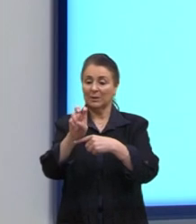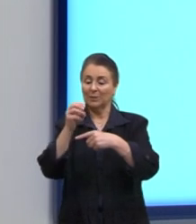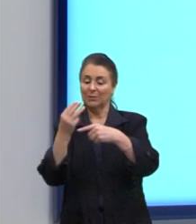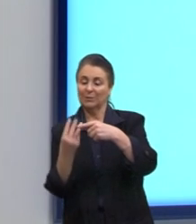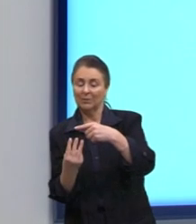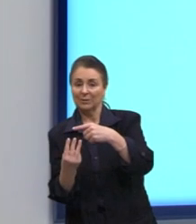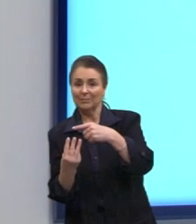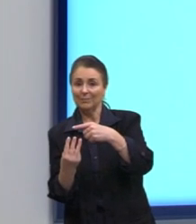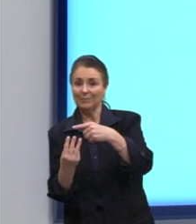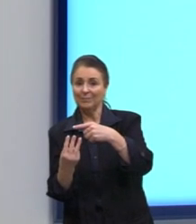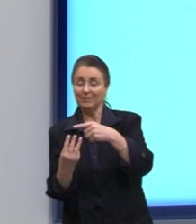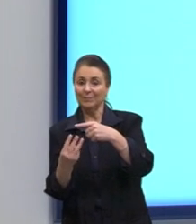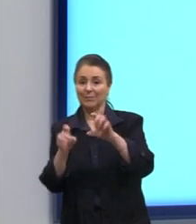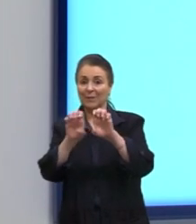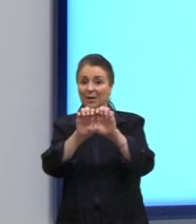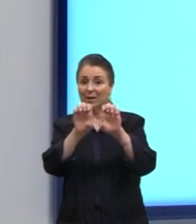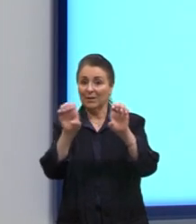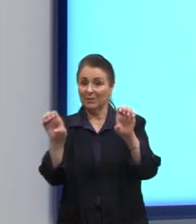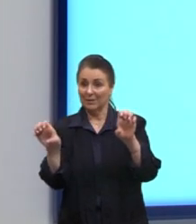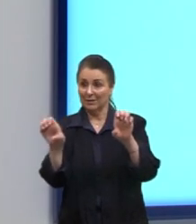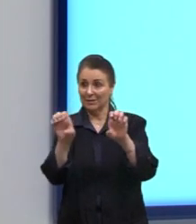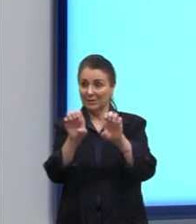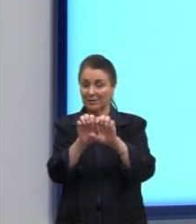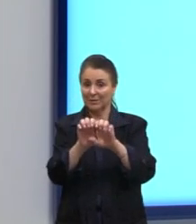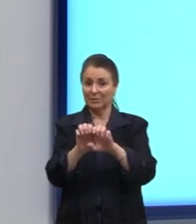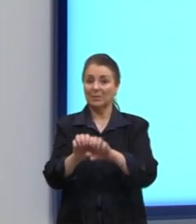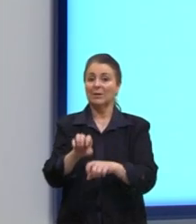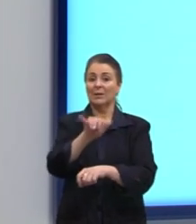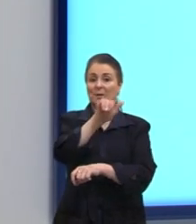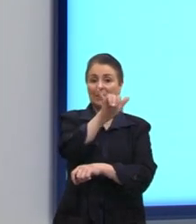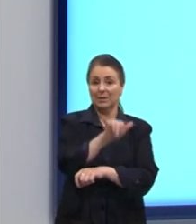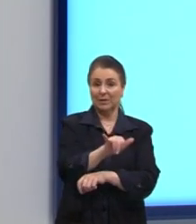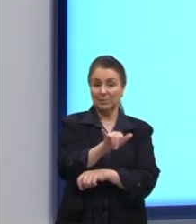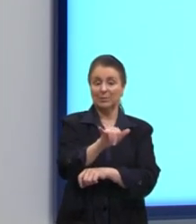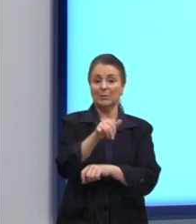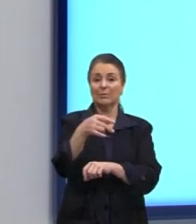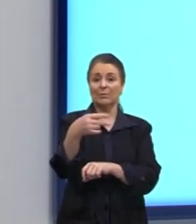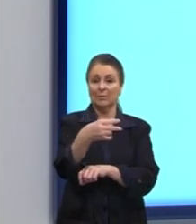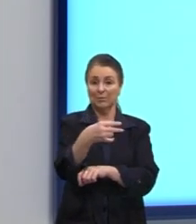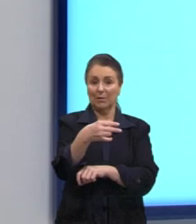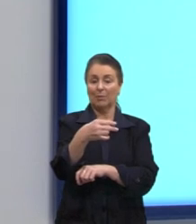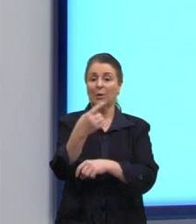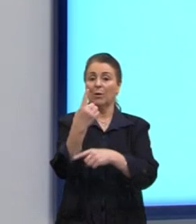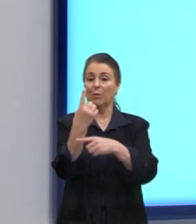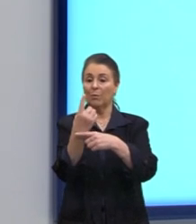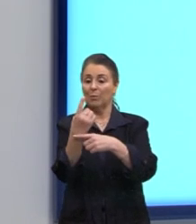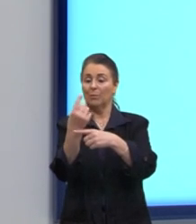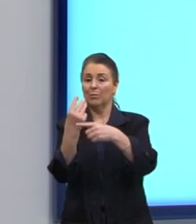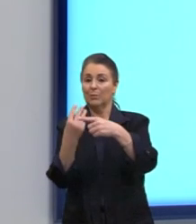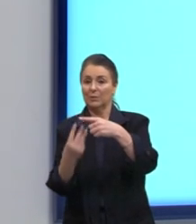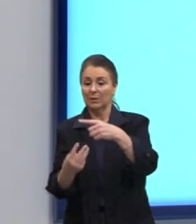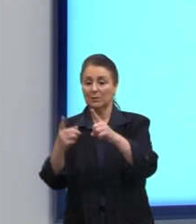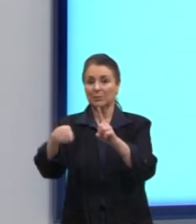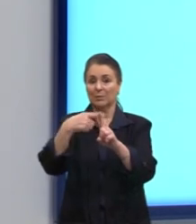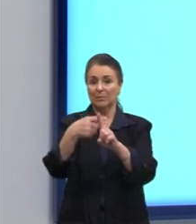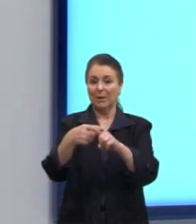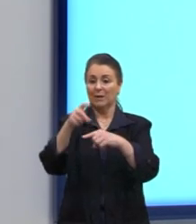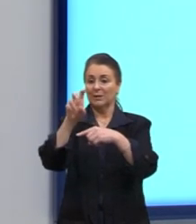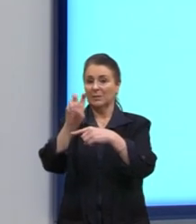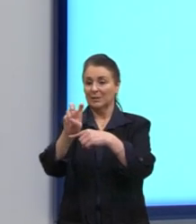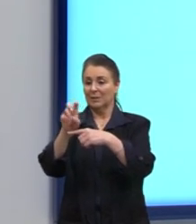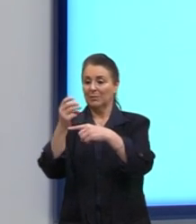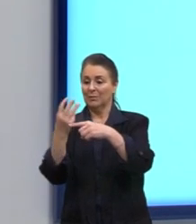então a nossa equação ficaria y é igual a 1 terço de x mais 5 terços